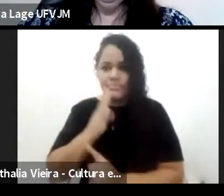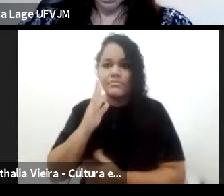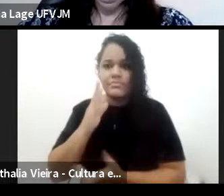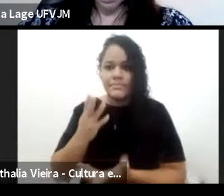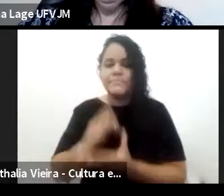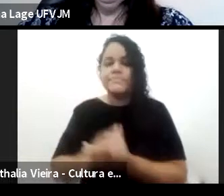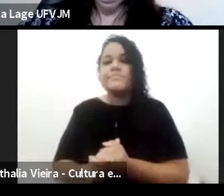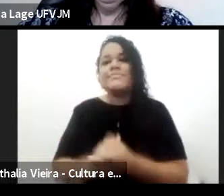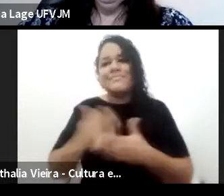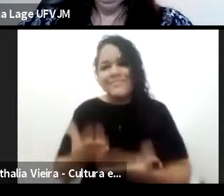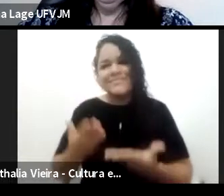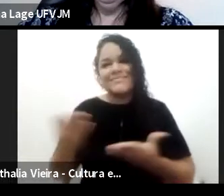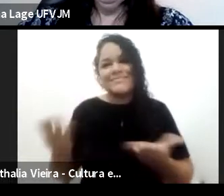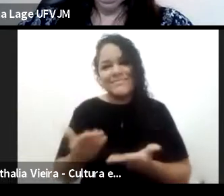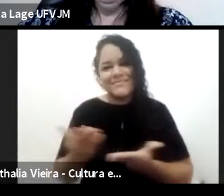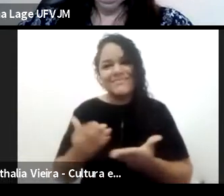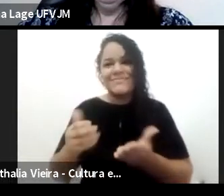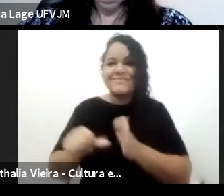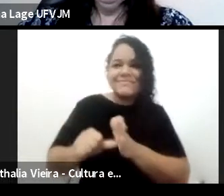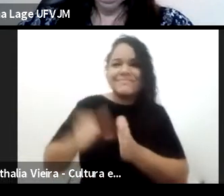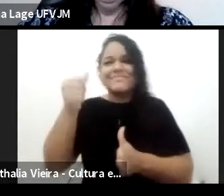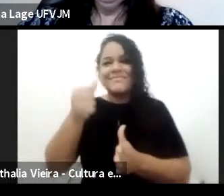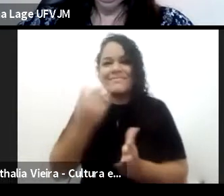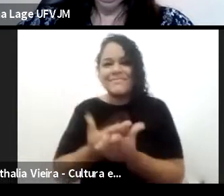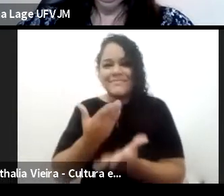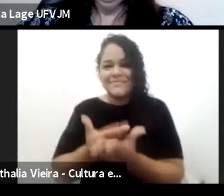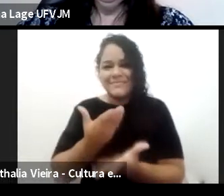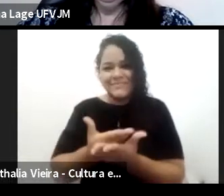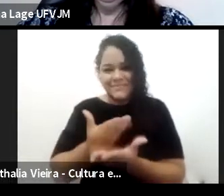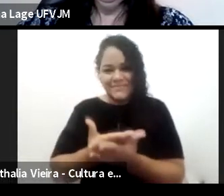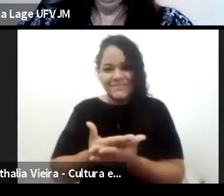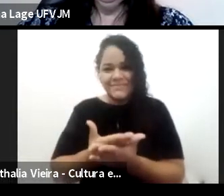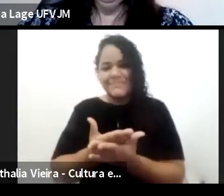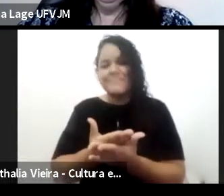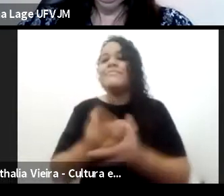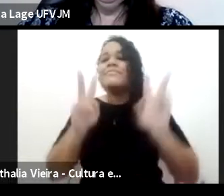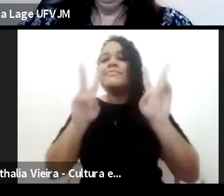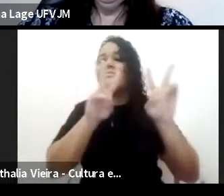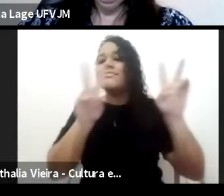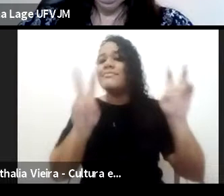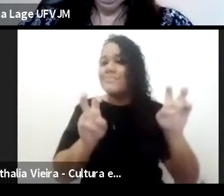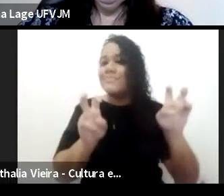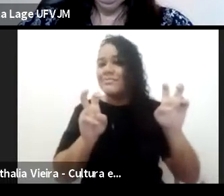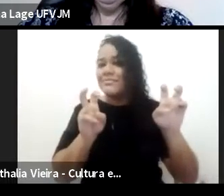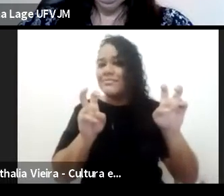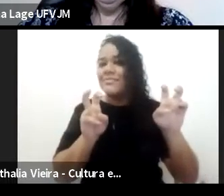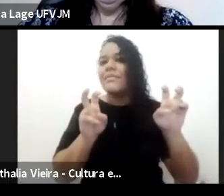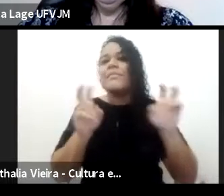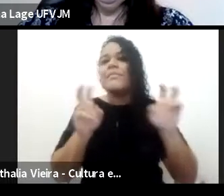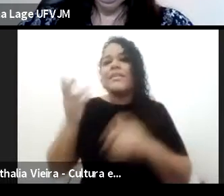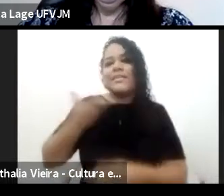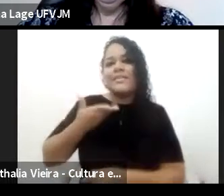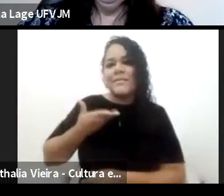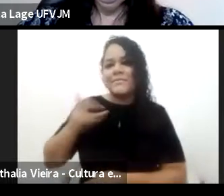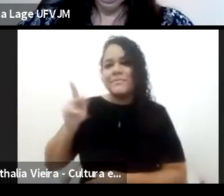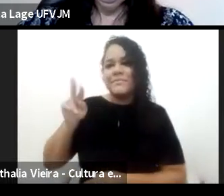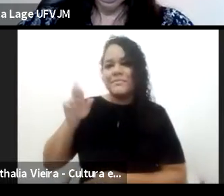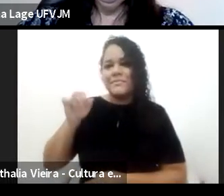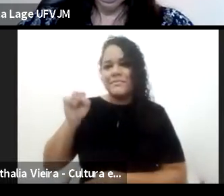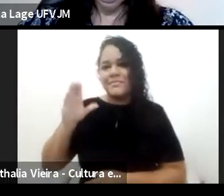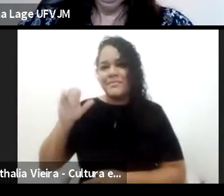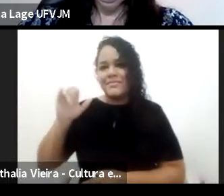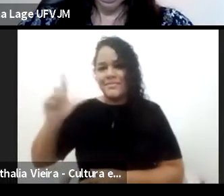Primeira aula que tem o tema que a nossa colega, a Priscila Baiense, que é